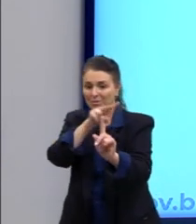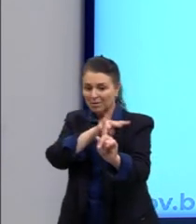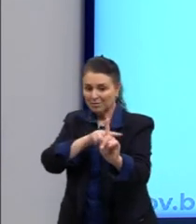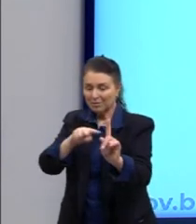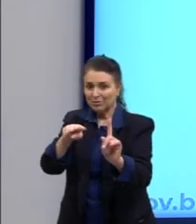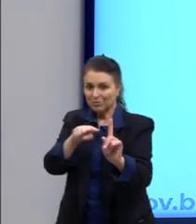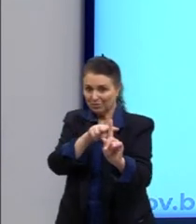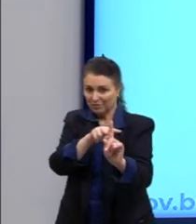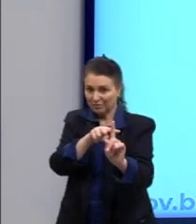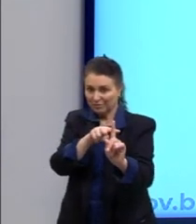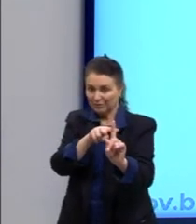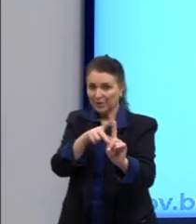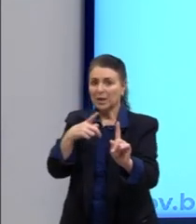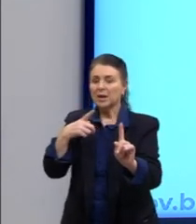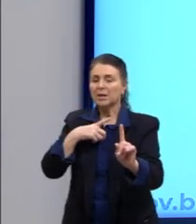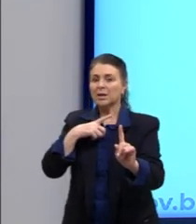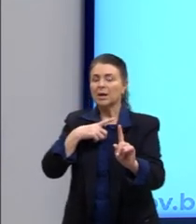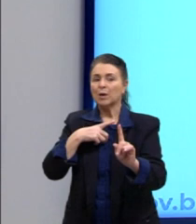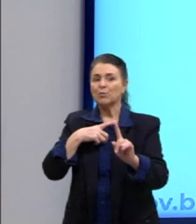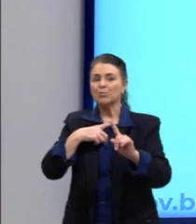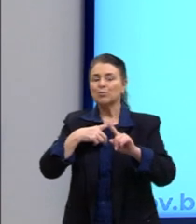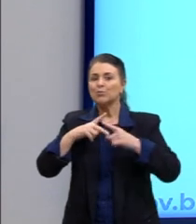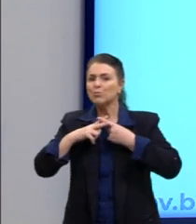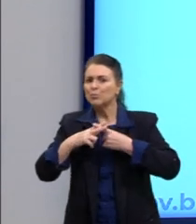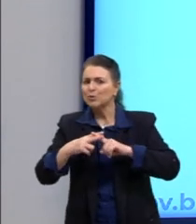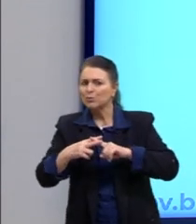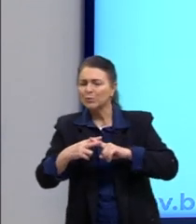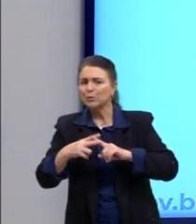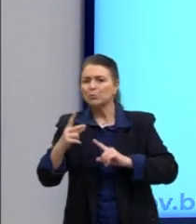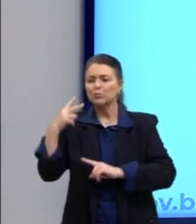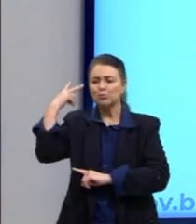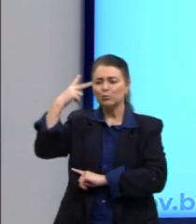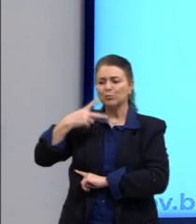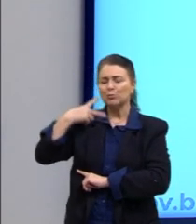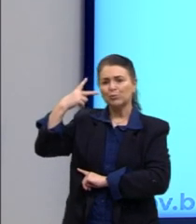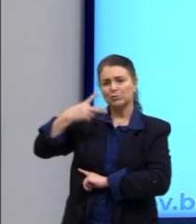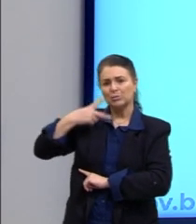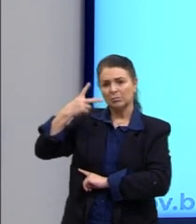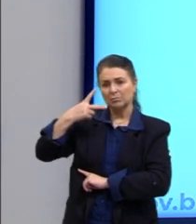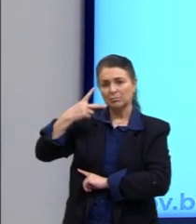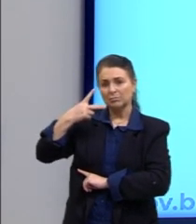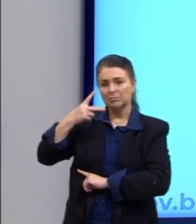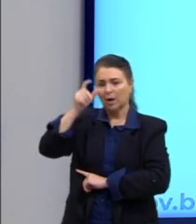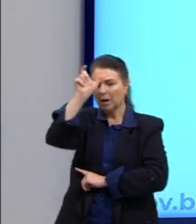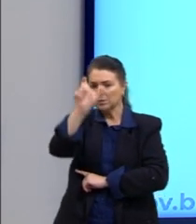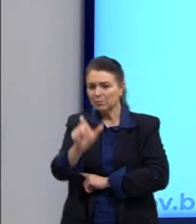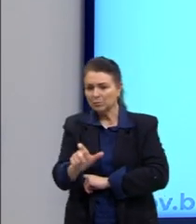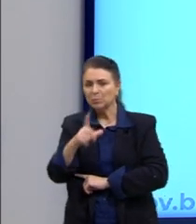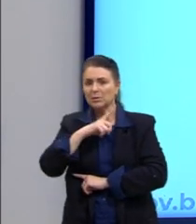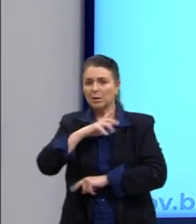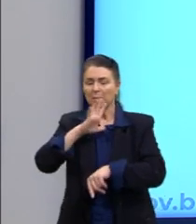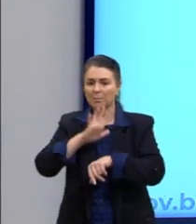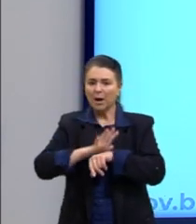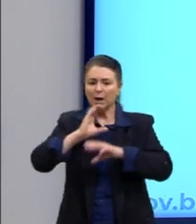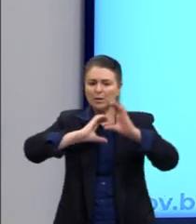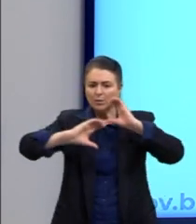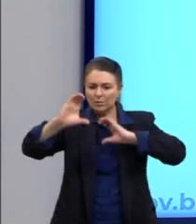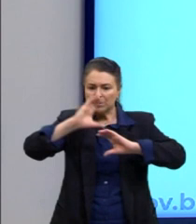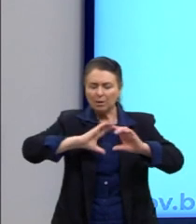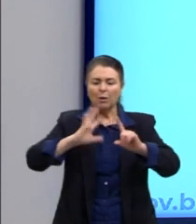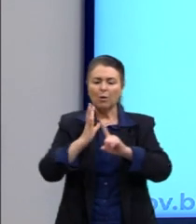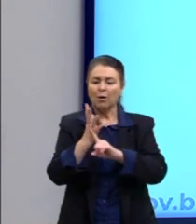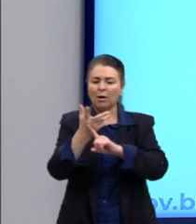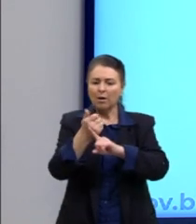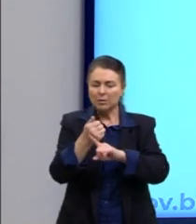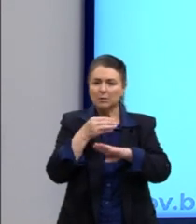instrumento de politização. Ele pensou que quanto mais pessoas tivessem acesso aos meios de comunicação, à arte, etc., e